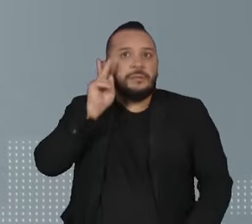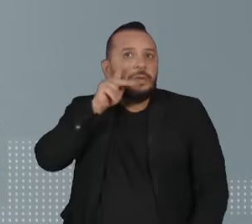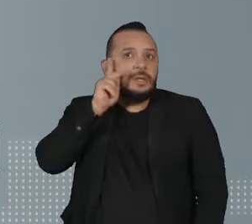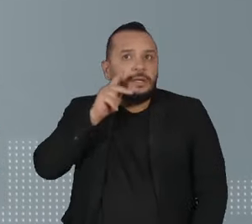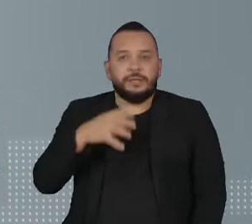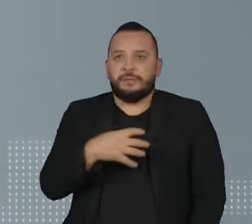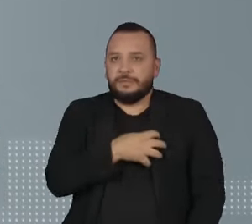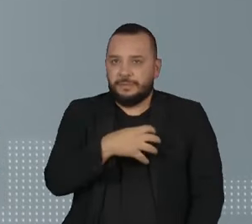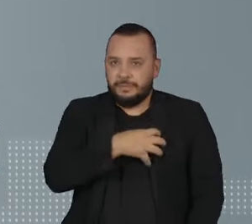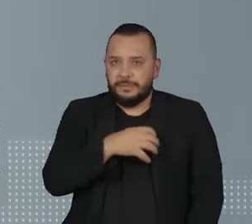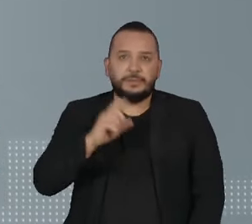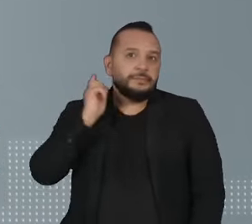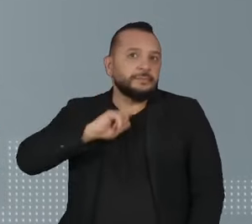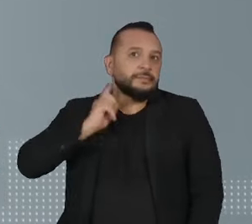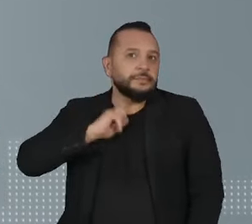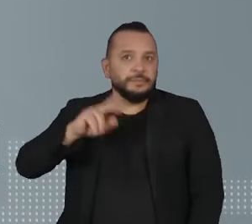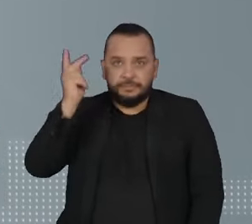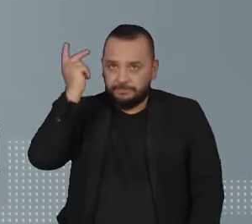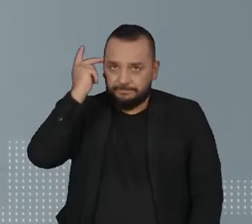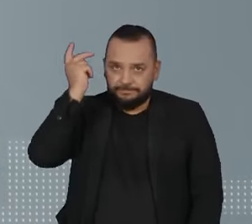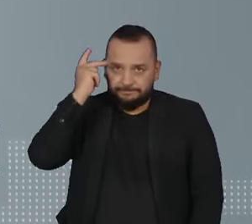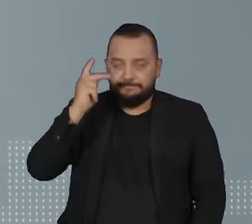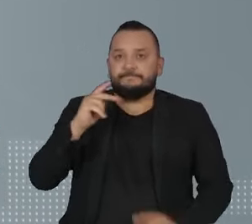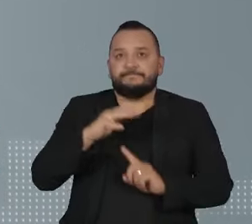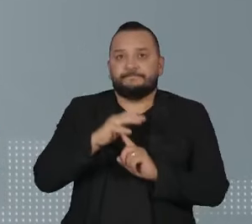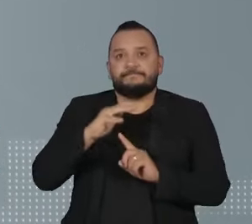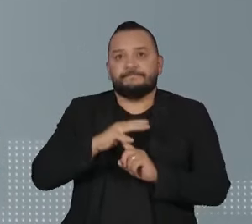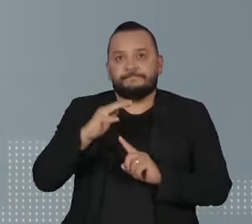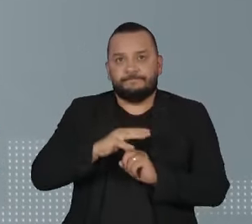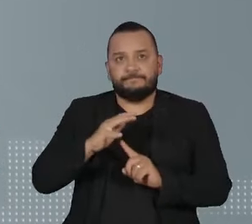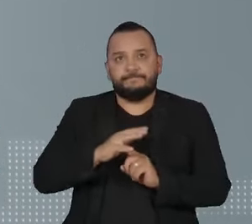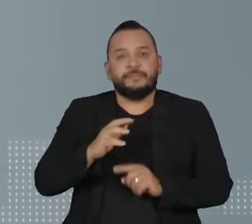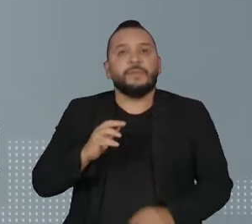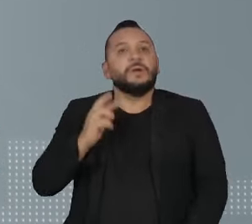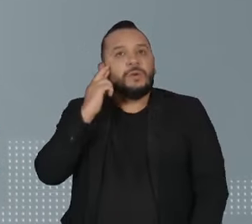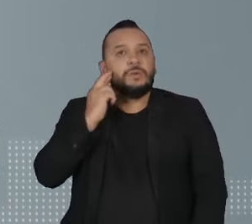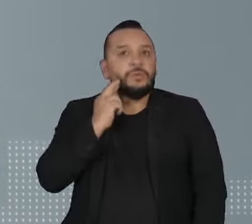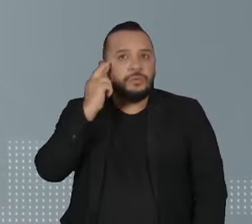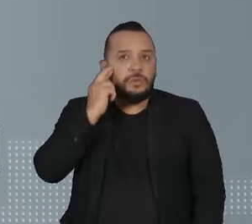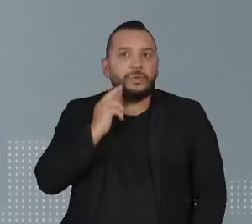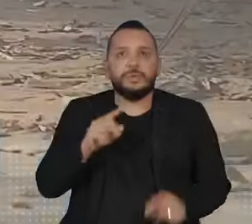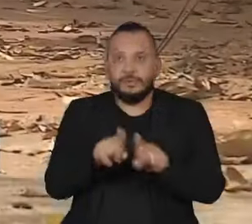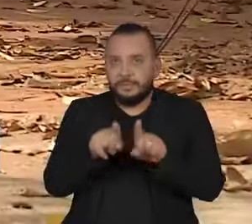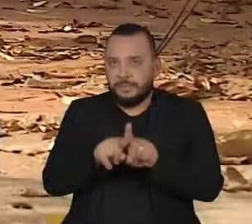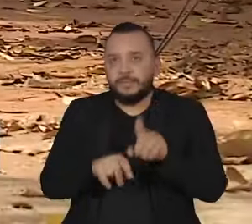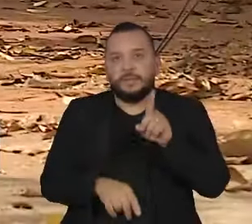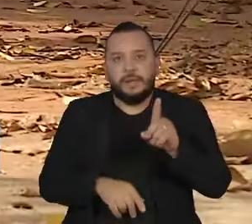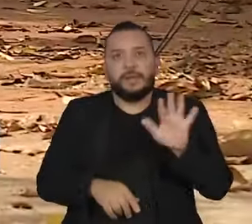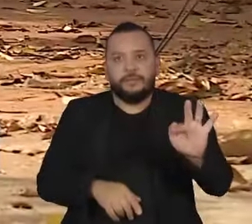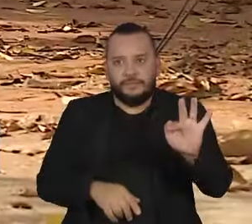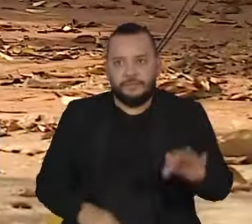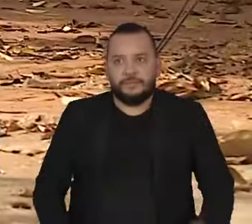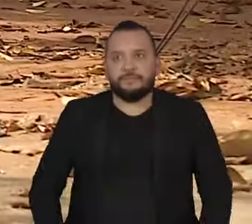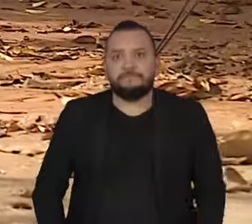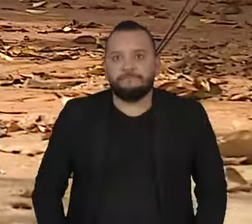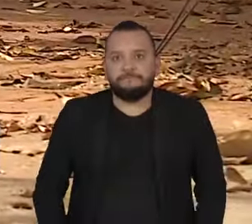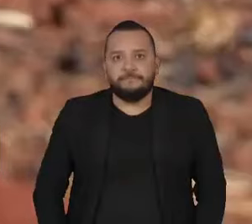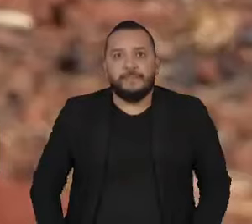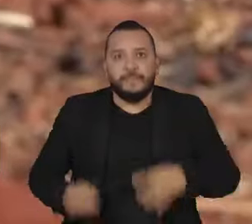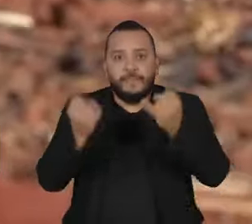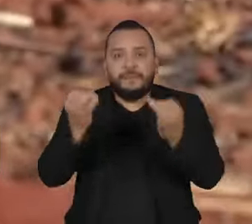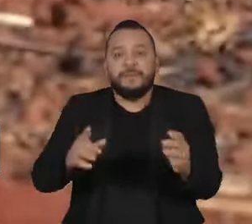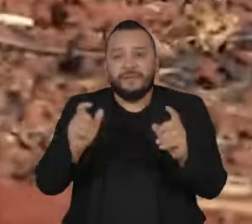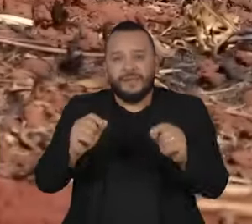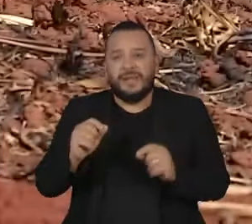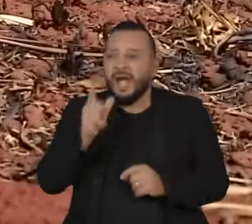Bahia, Minas Gerais, São Paulo, Paraná e Rondônia, além do Distrito Federal. A baixa umidade é um risco para a